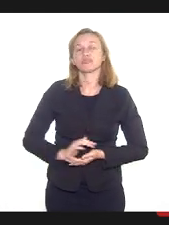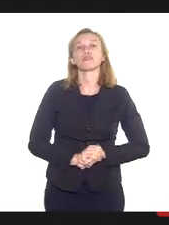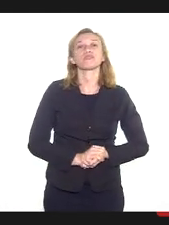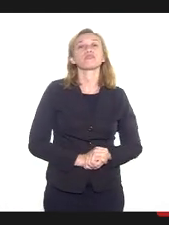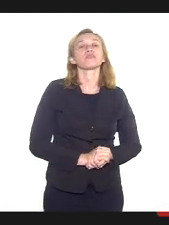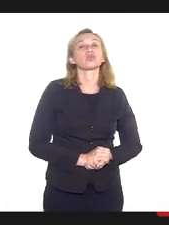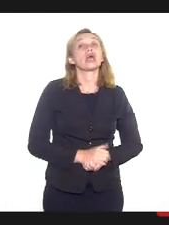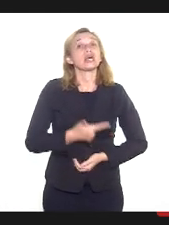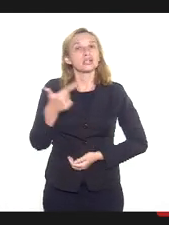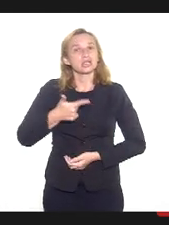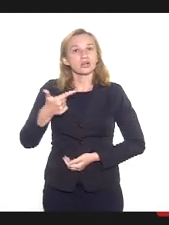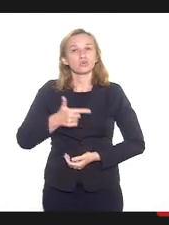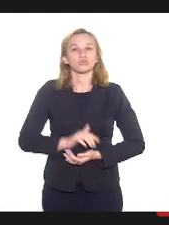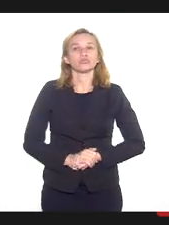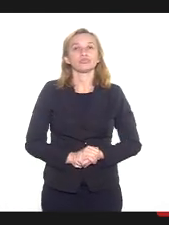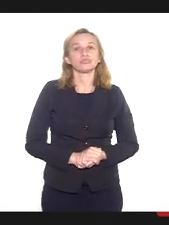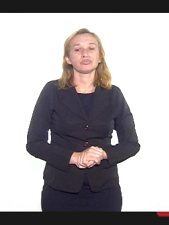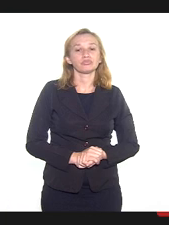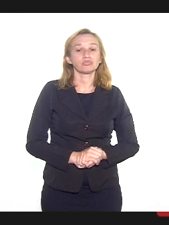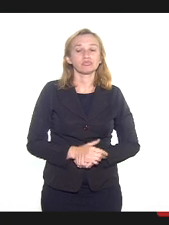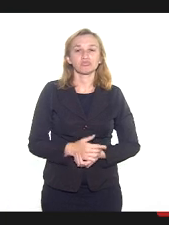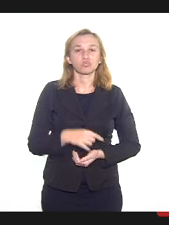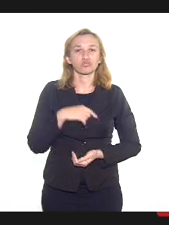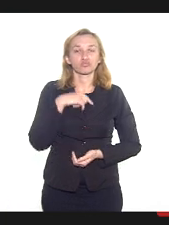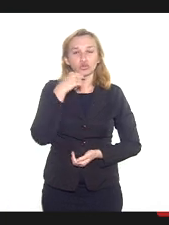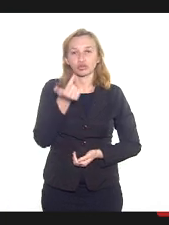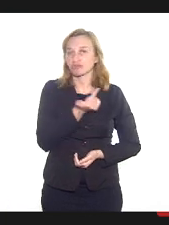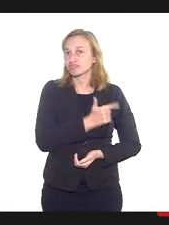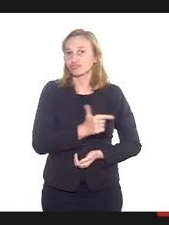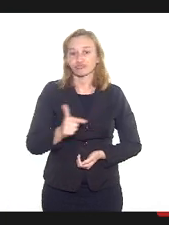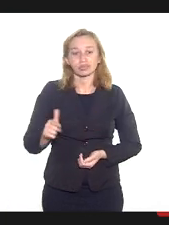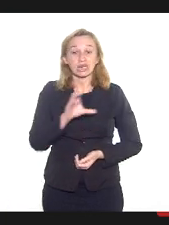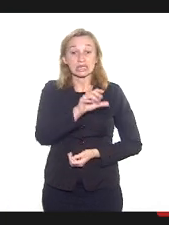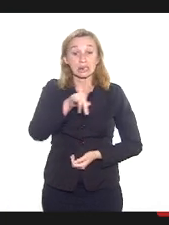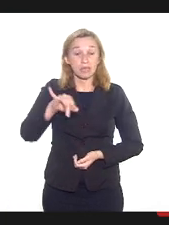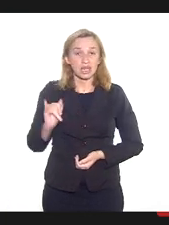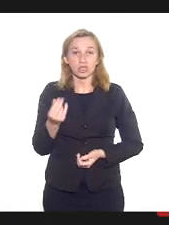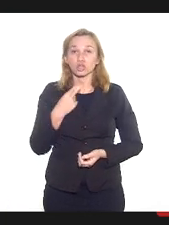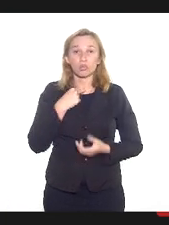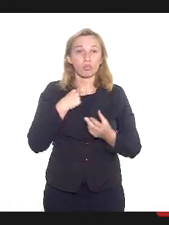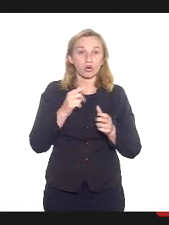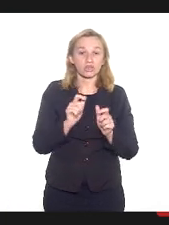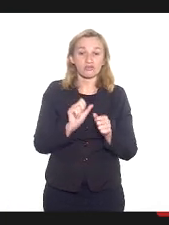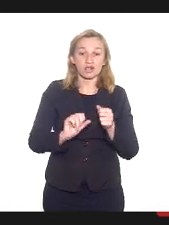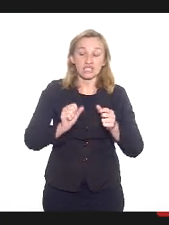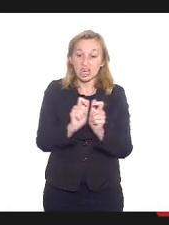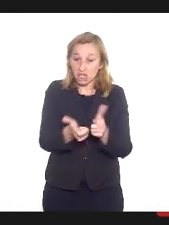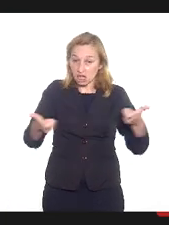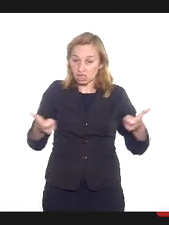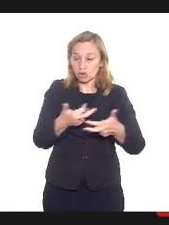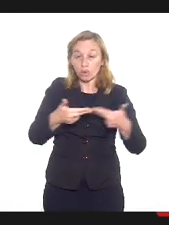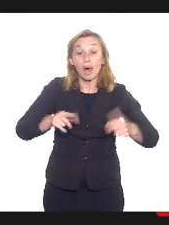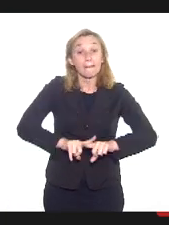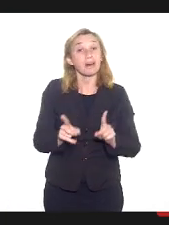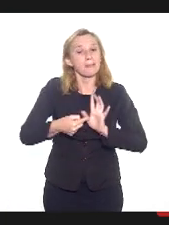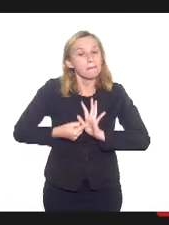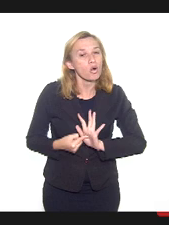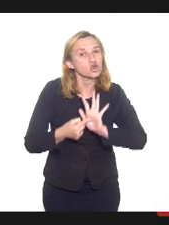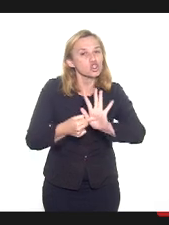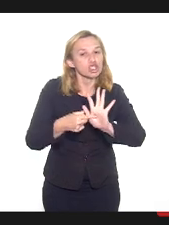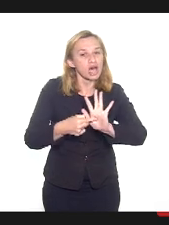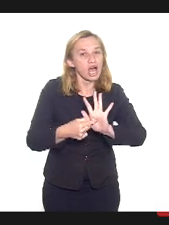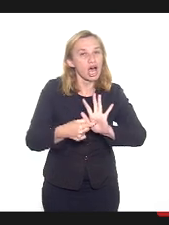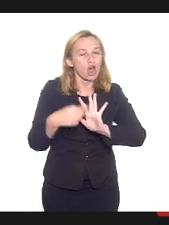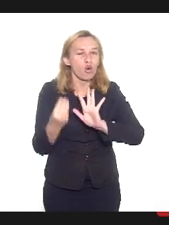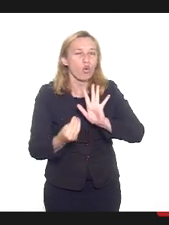qualificada. Segundo aspecto, eu não tenho dúvida, a CPI talvez não possa fazer grandes coisas, mas apontar como um